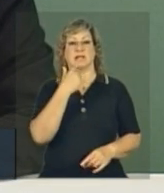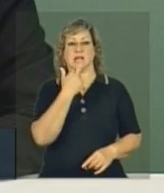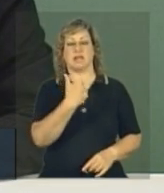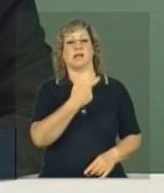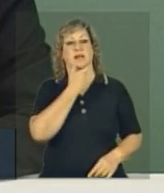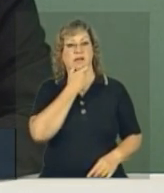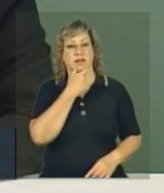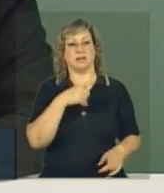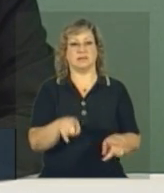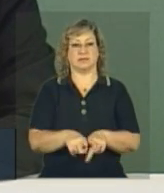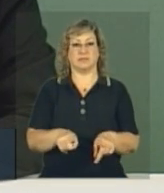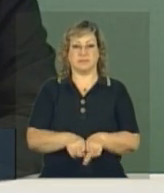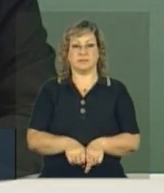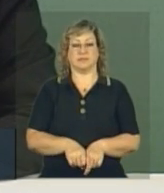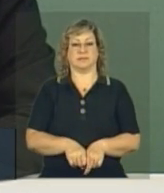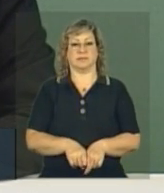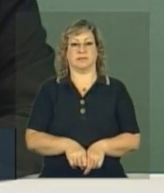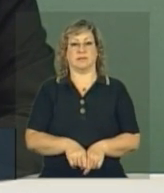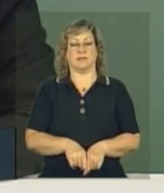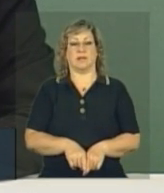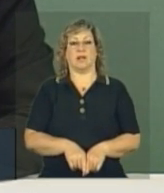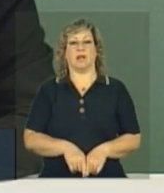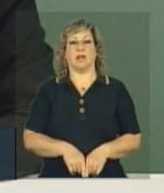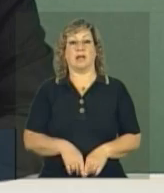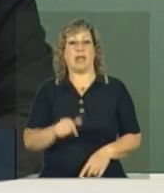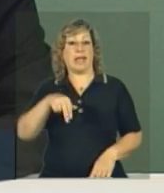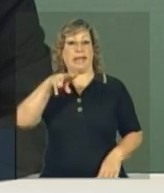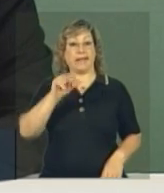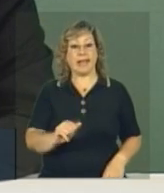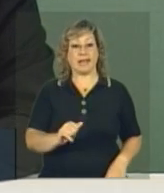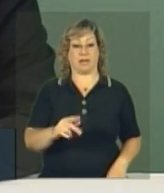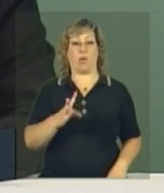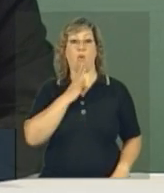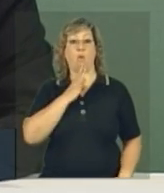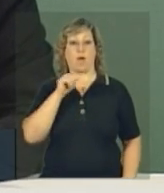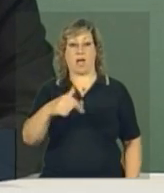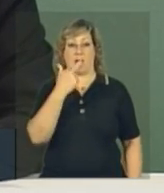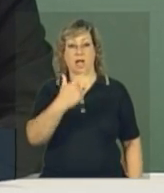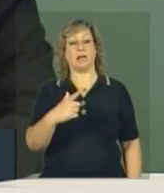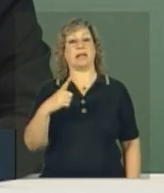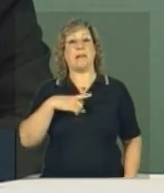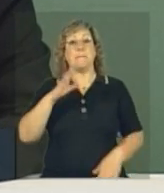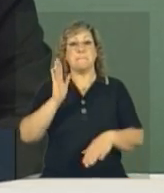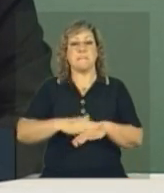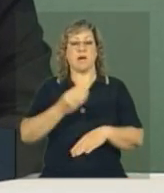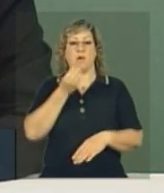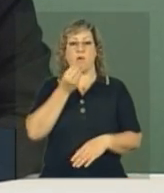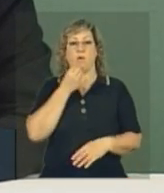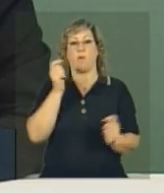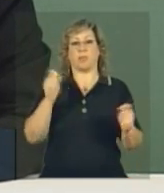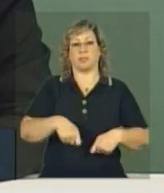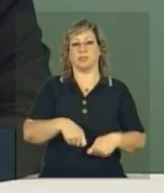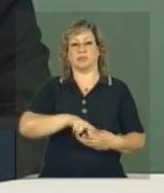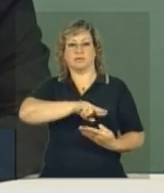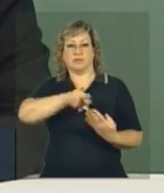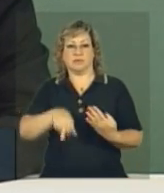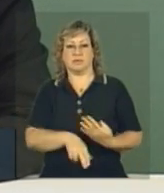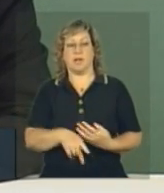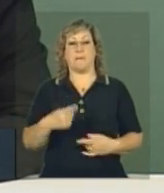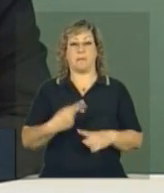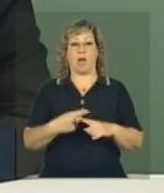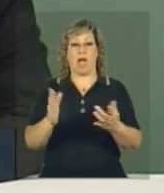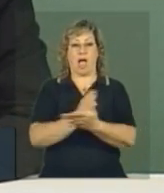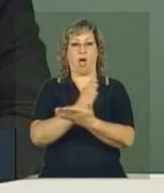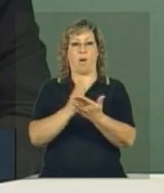por suposto. E quem domina a língua tem mais opções, porque em alguns países, você